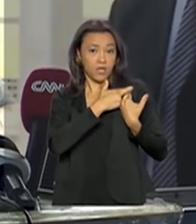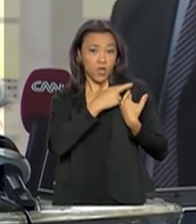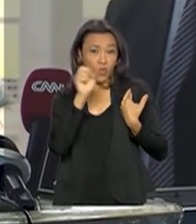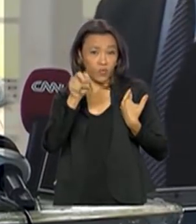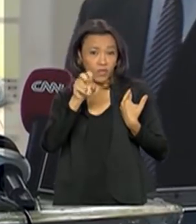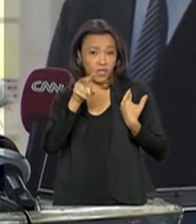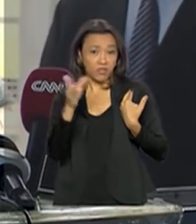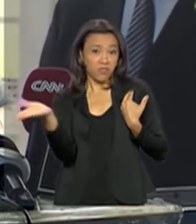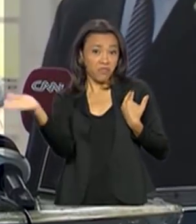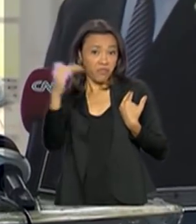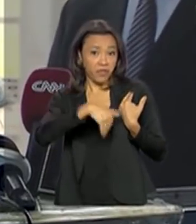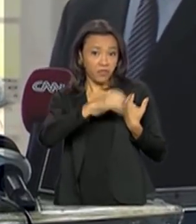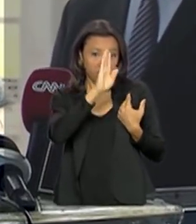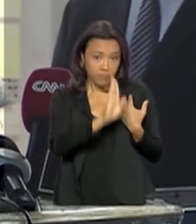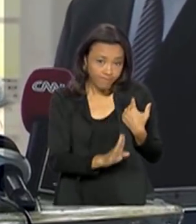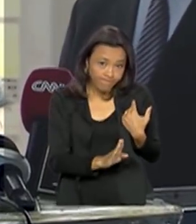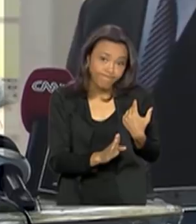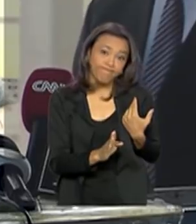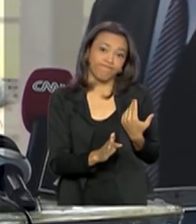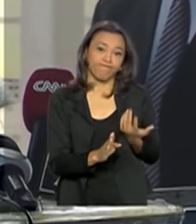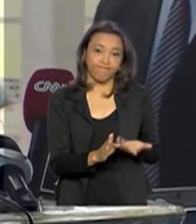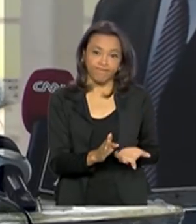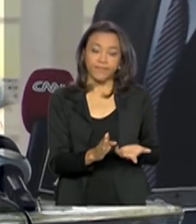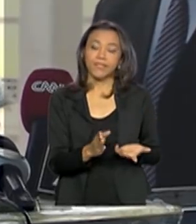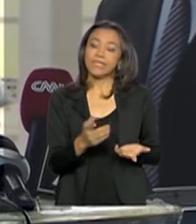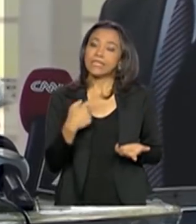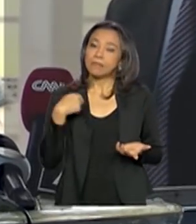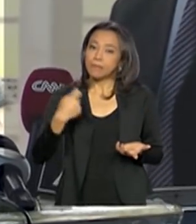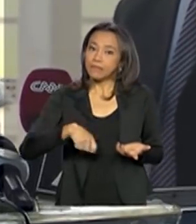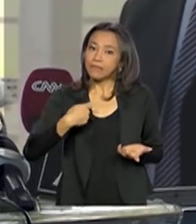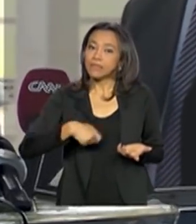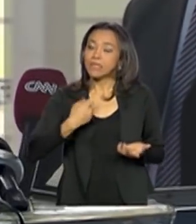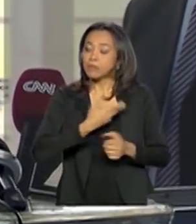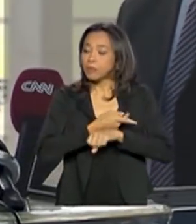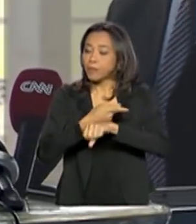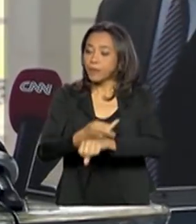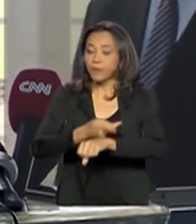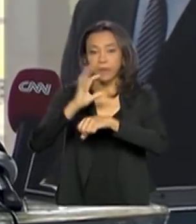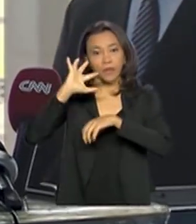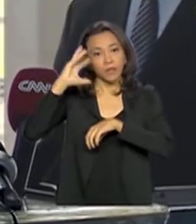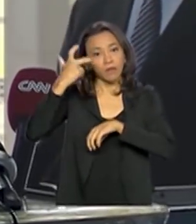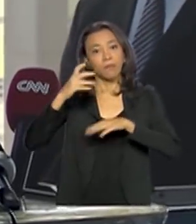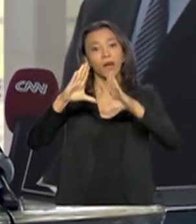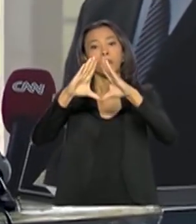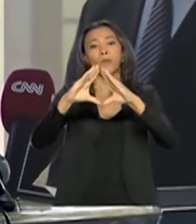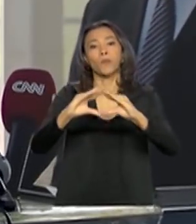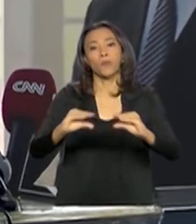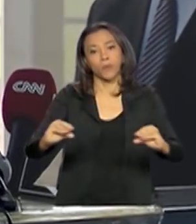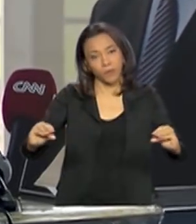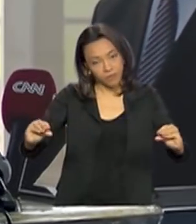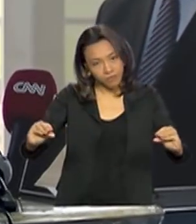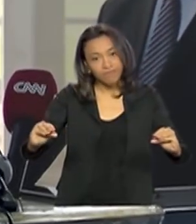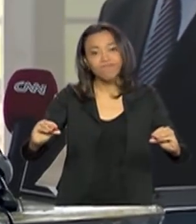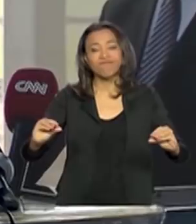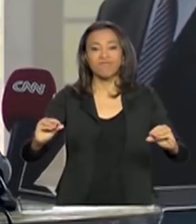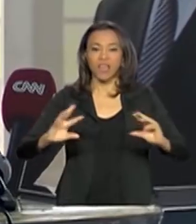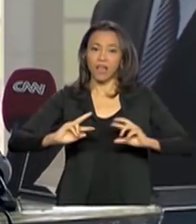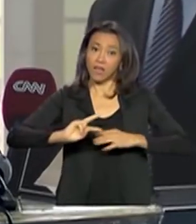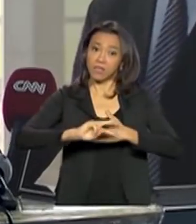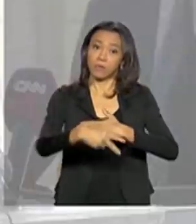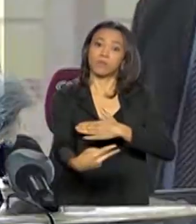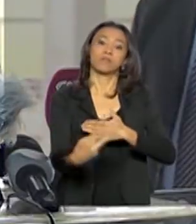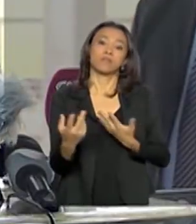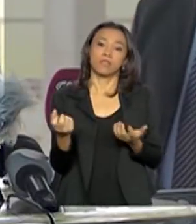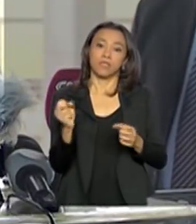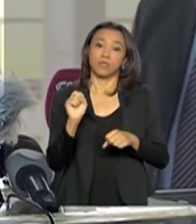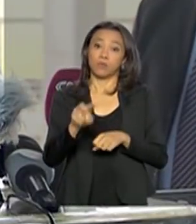fora, para dentro, e temos que buscar uma solução para minimizar as consequências do mês aqui